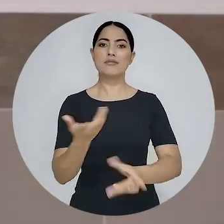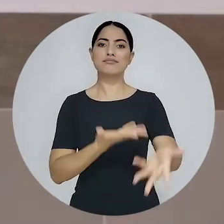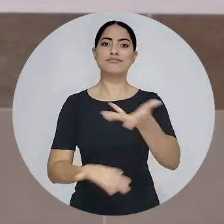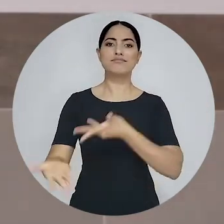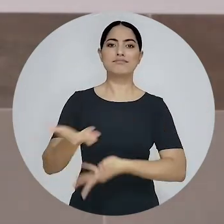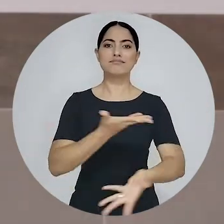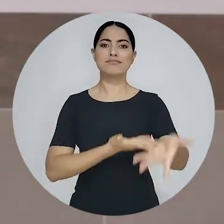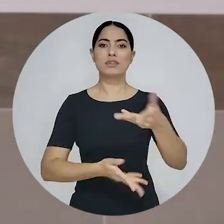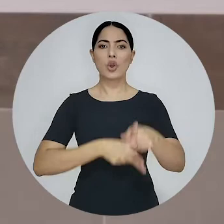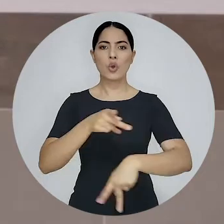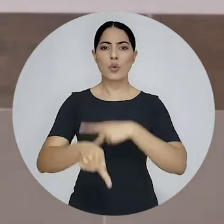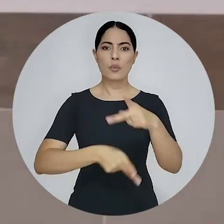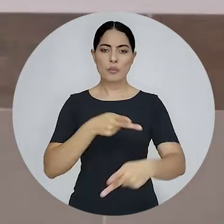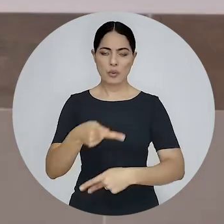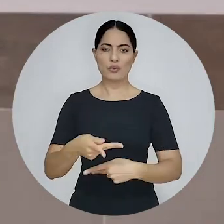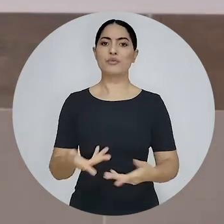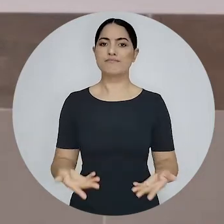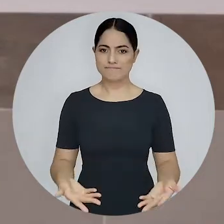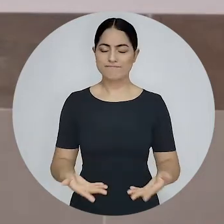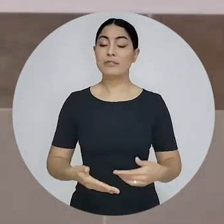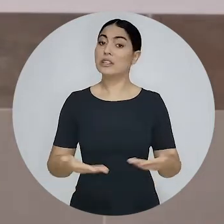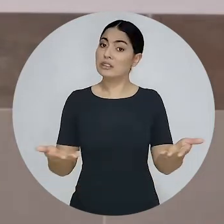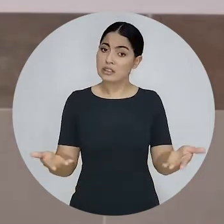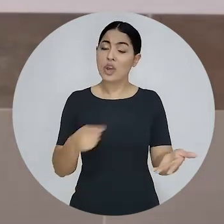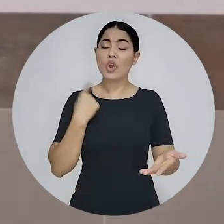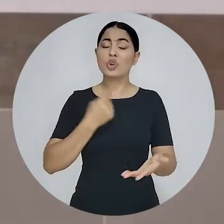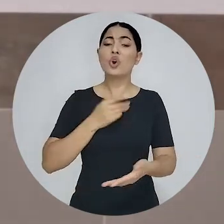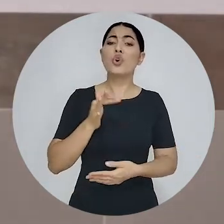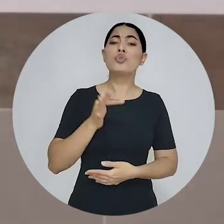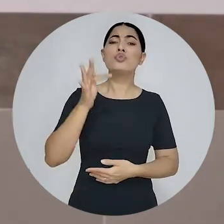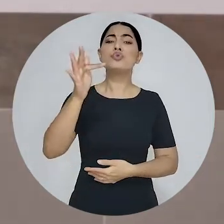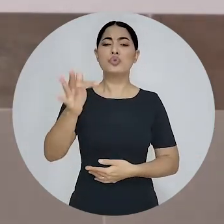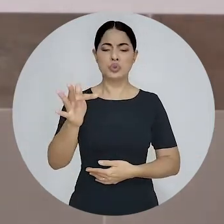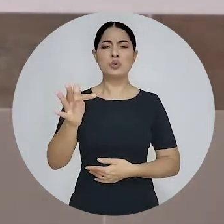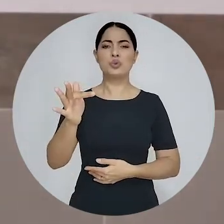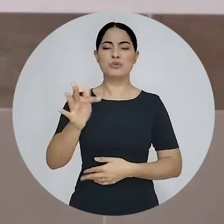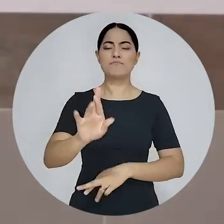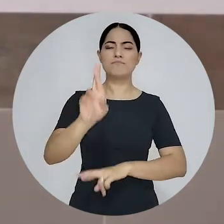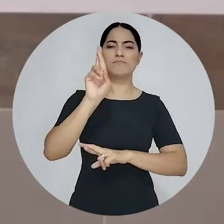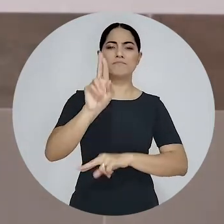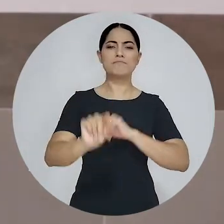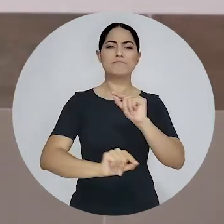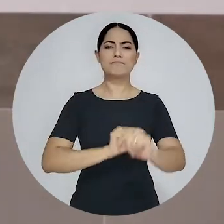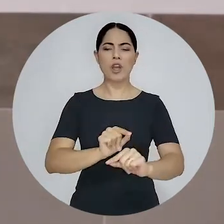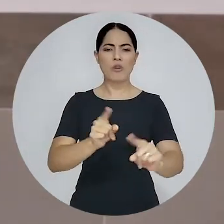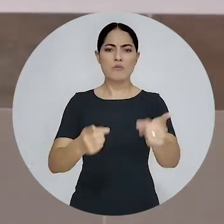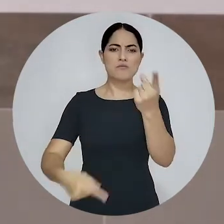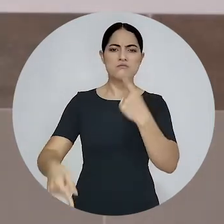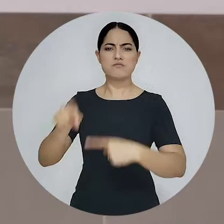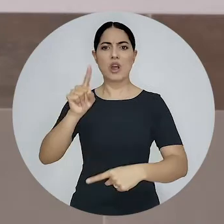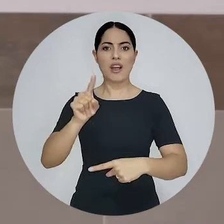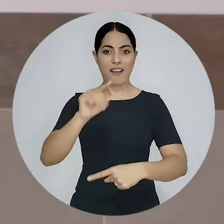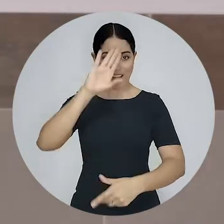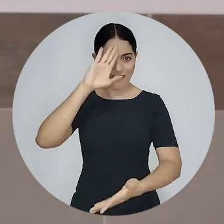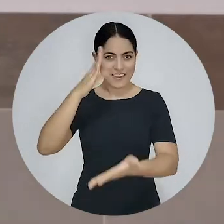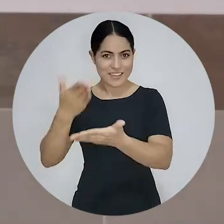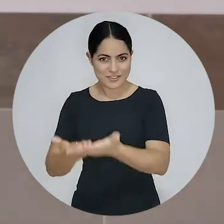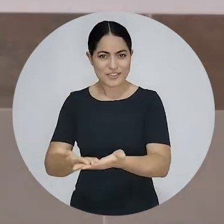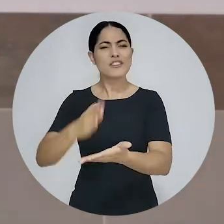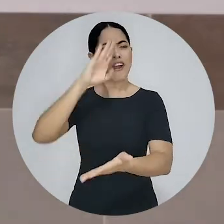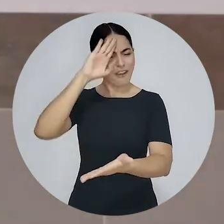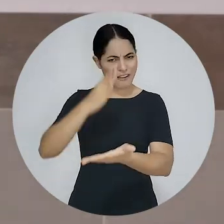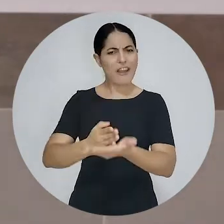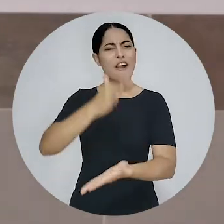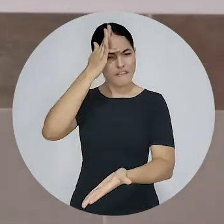judiciário próximo do cidadão e próximo do povo. Vamos fazer nesse futuro próximo um momento de avanço.